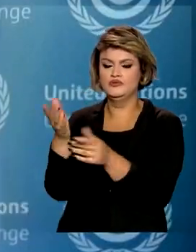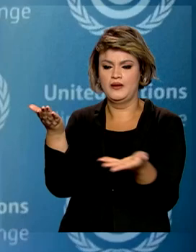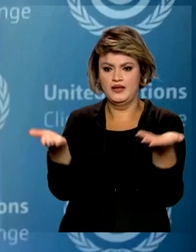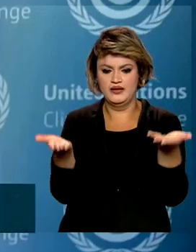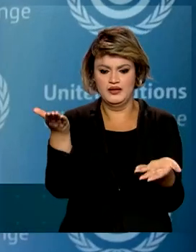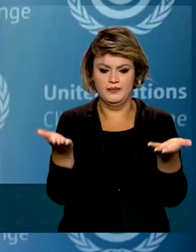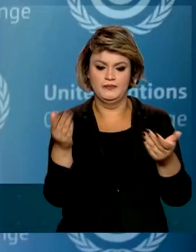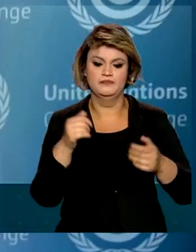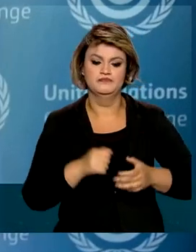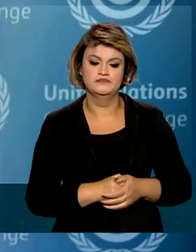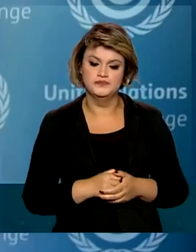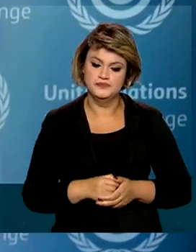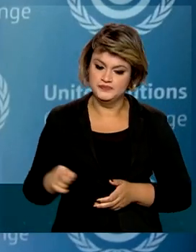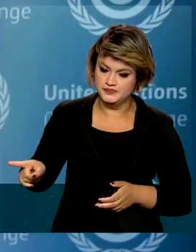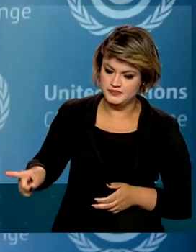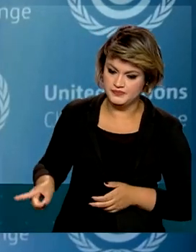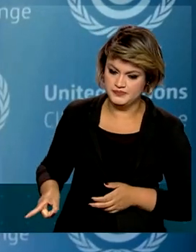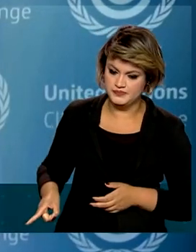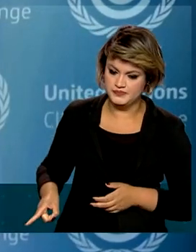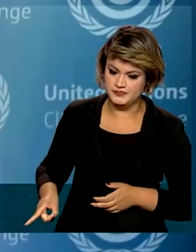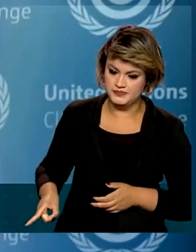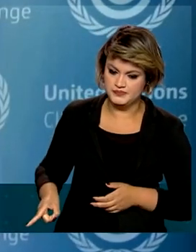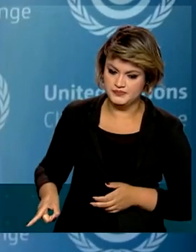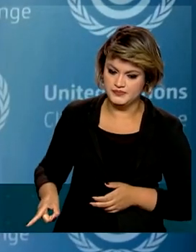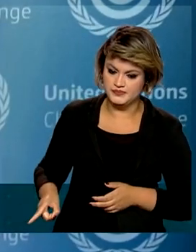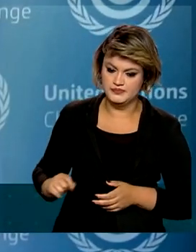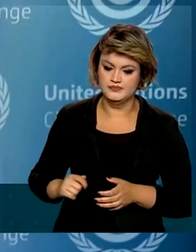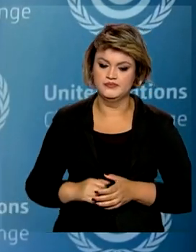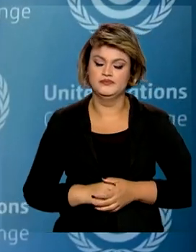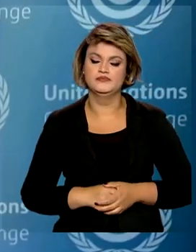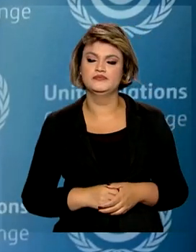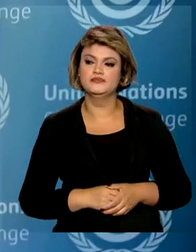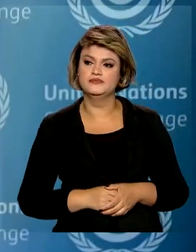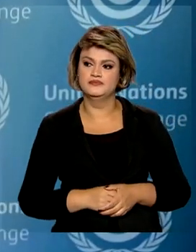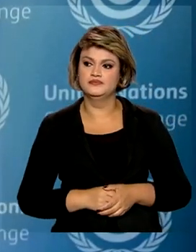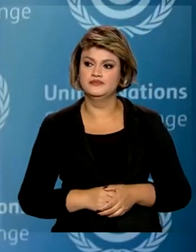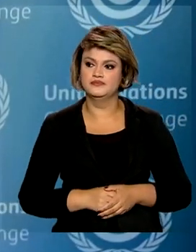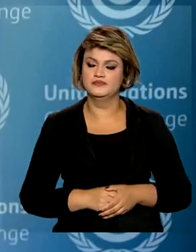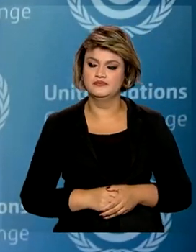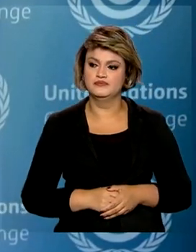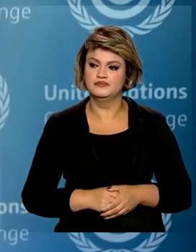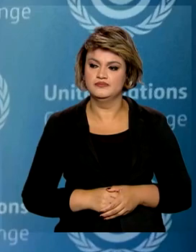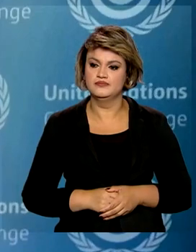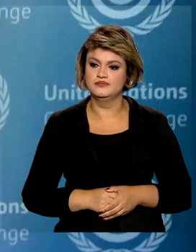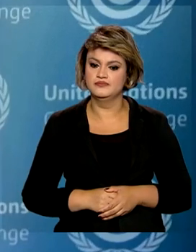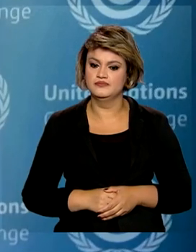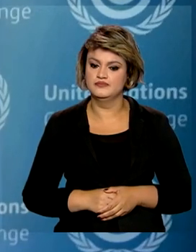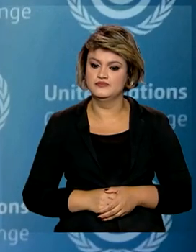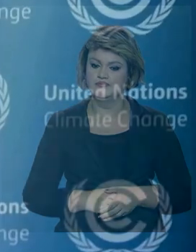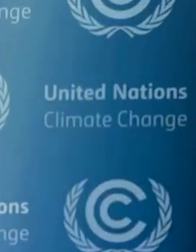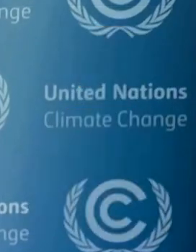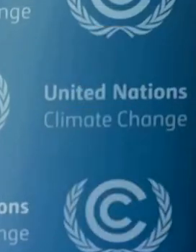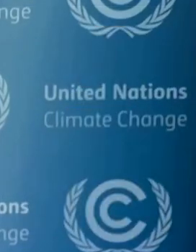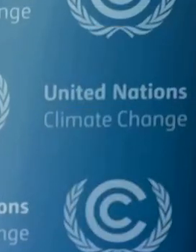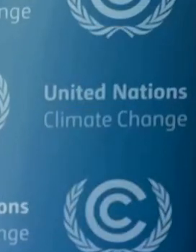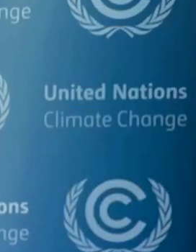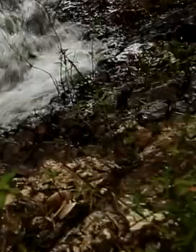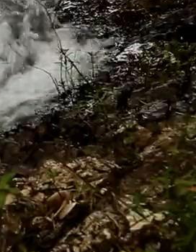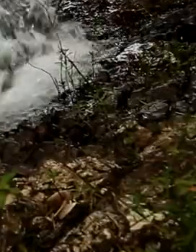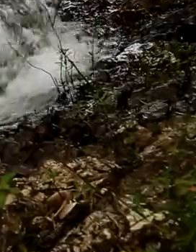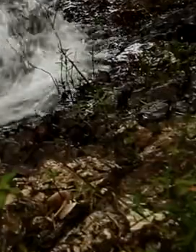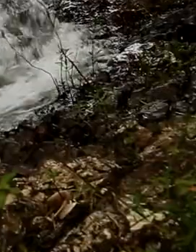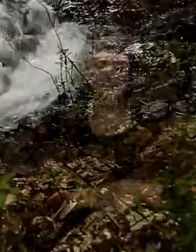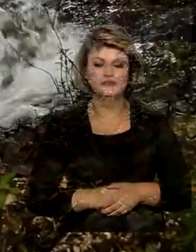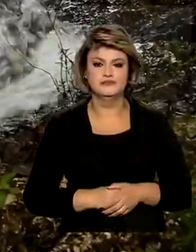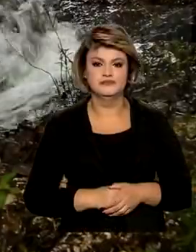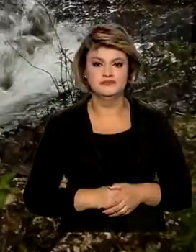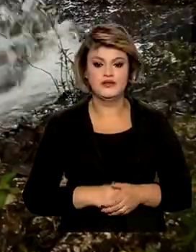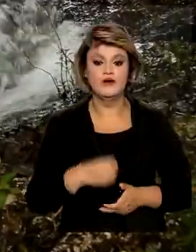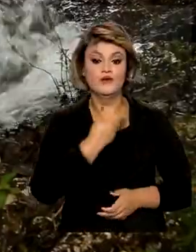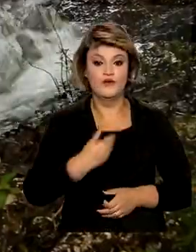governo